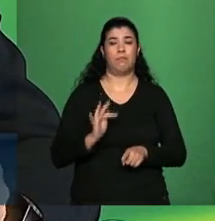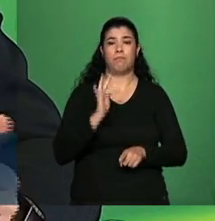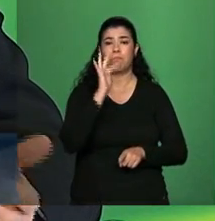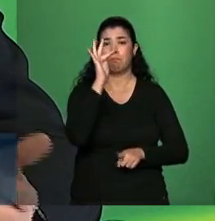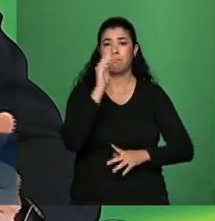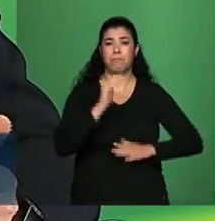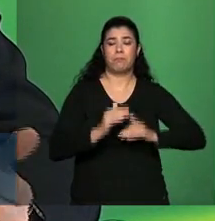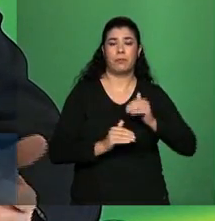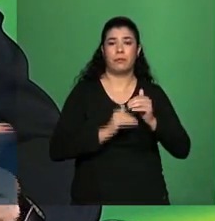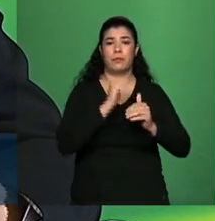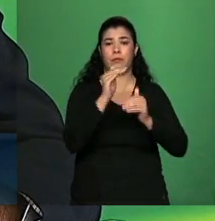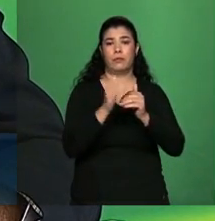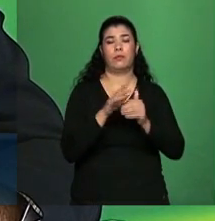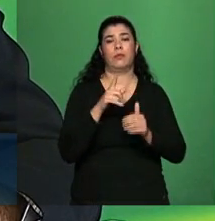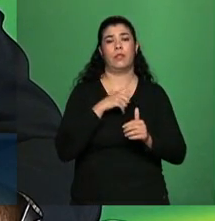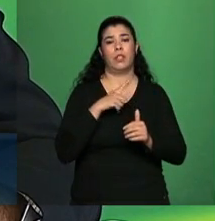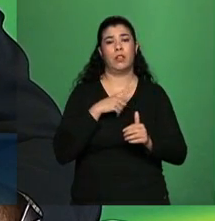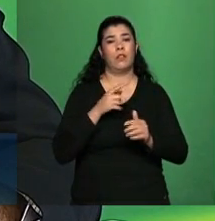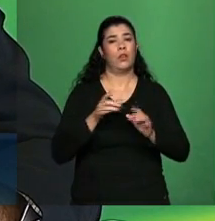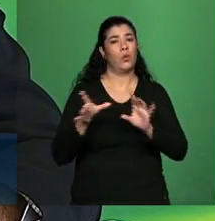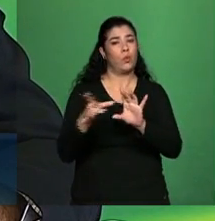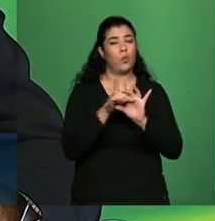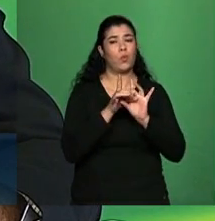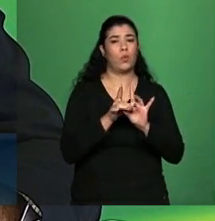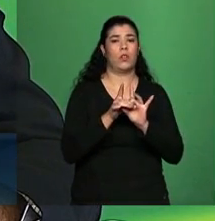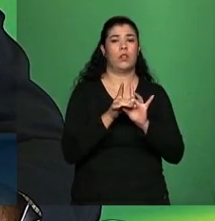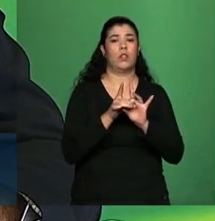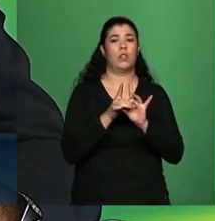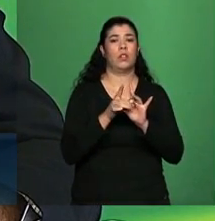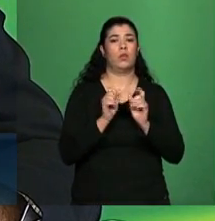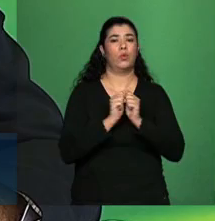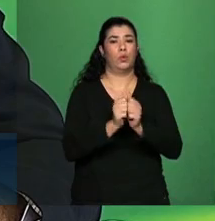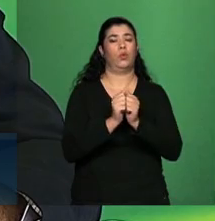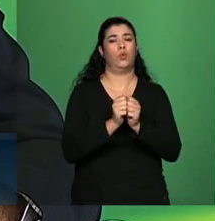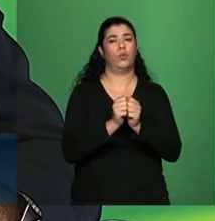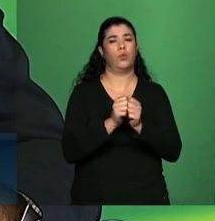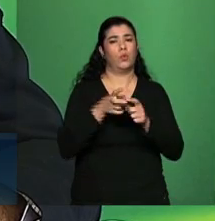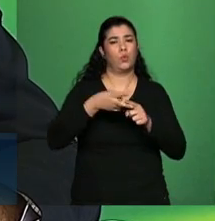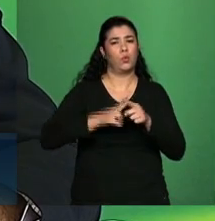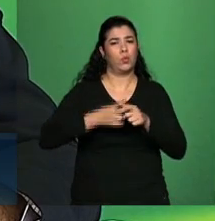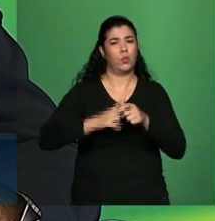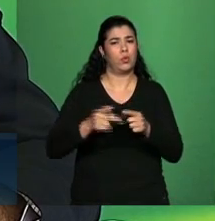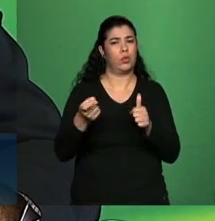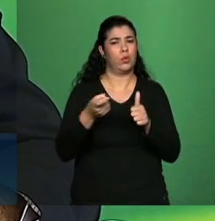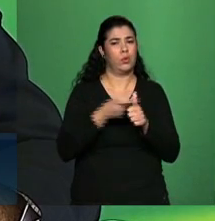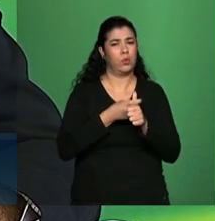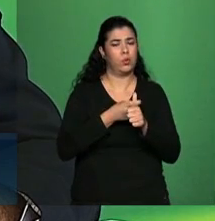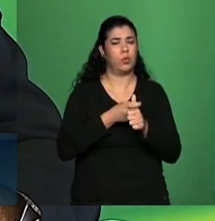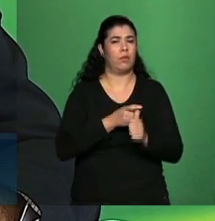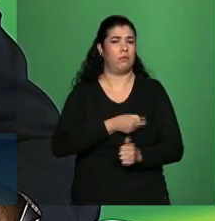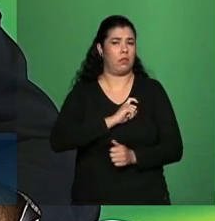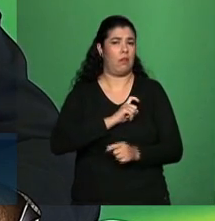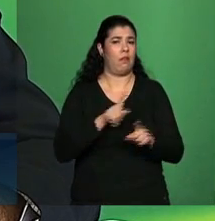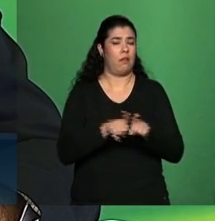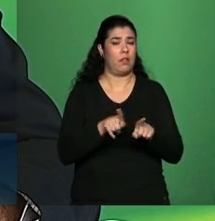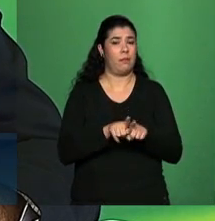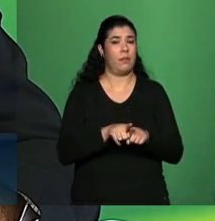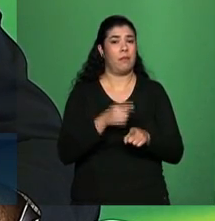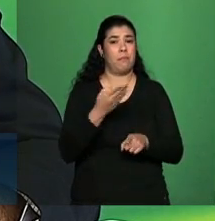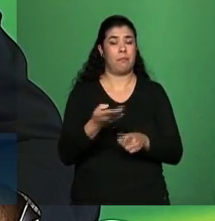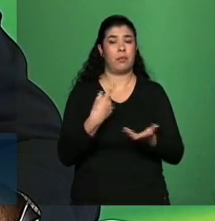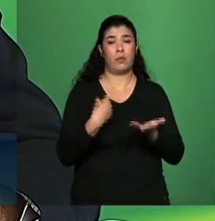momentos ela vai de mãos dada com o ajuste fiscal mas na verdade ela é essa agenda de fazer